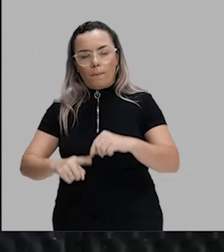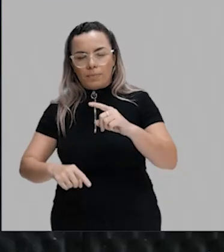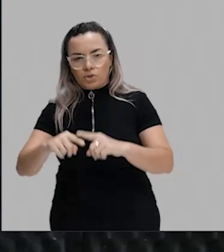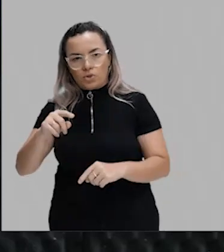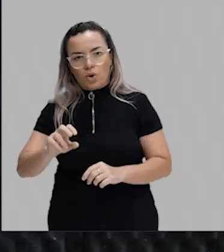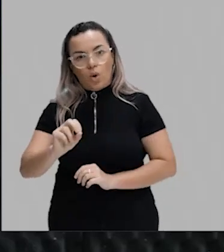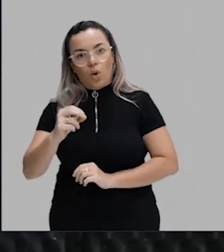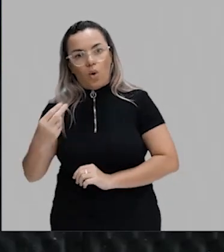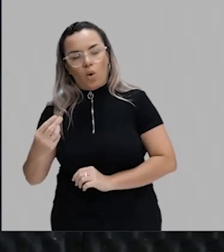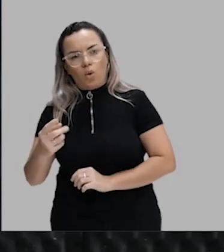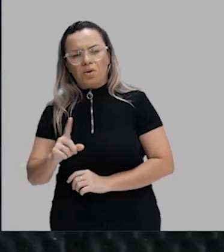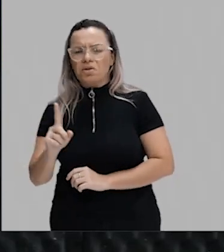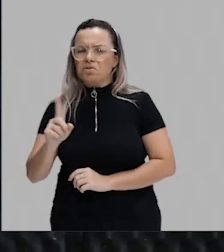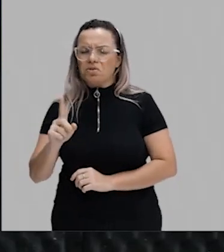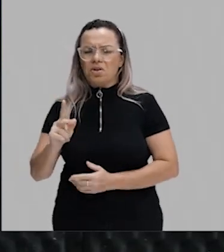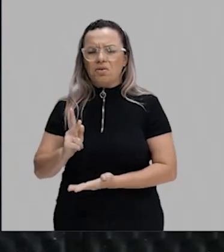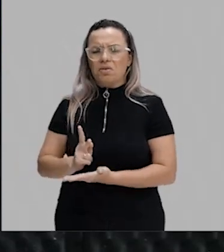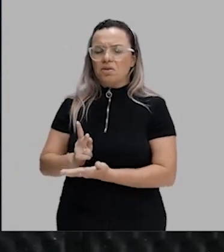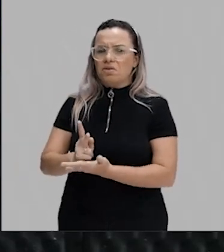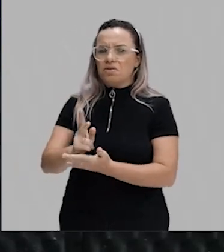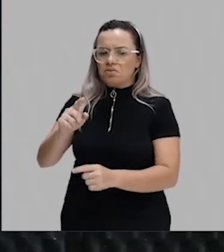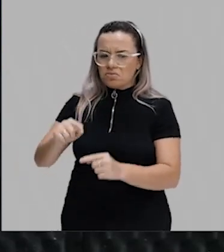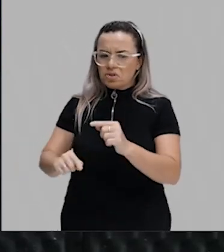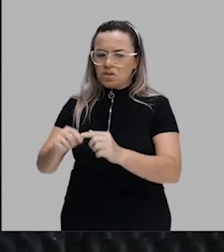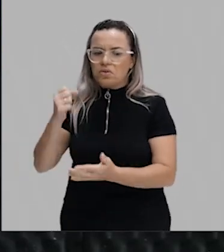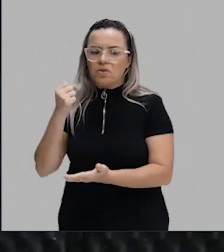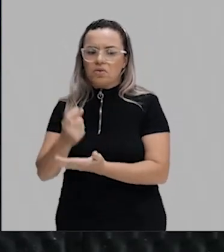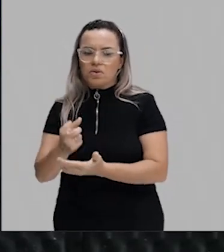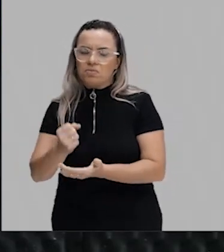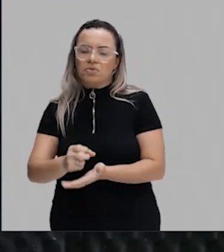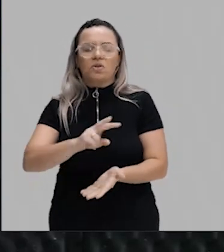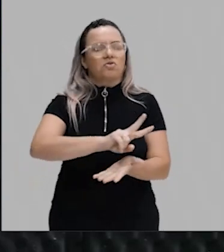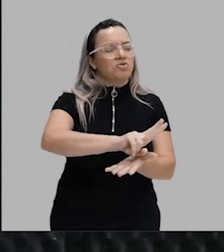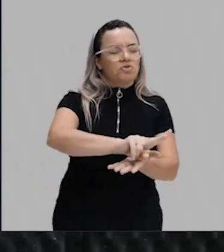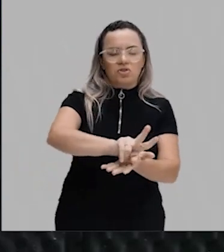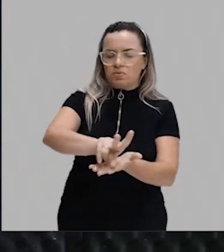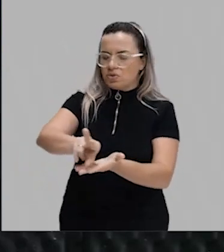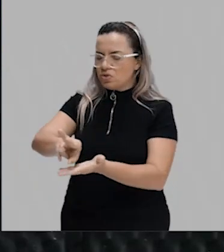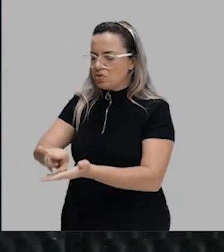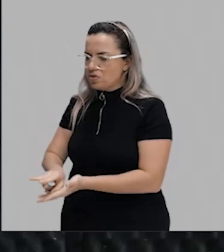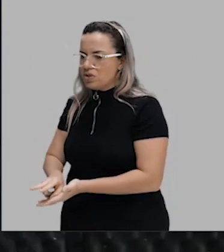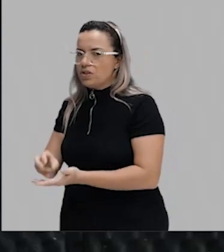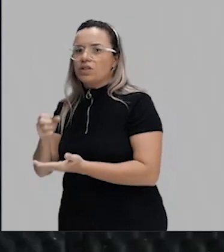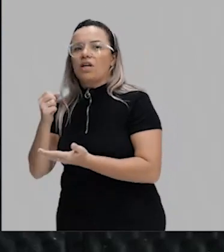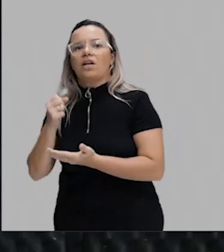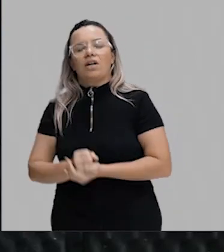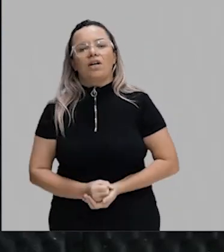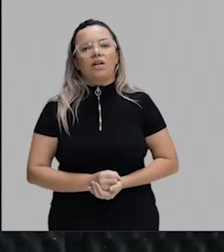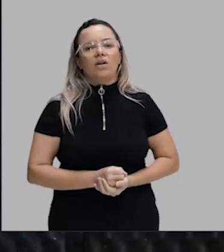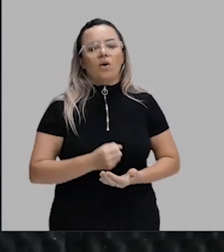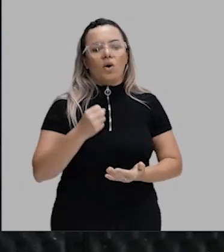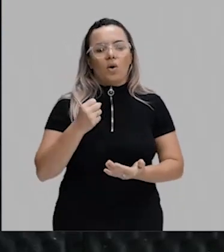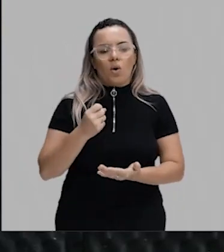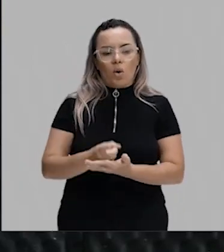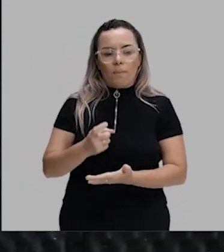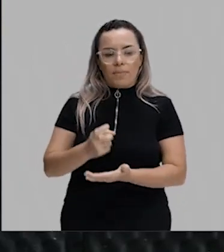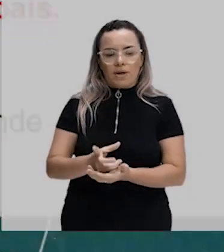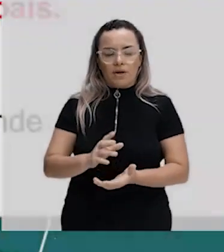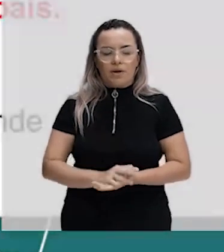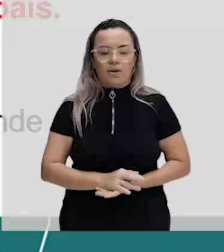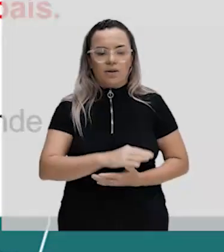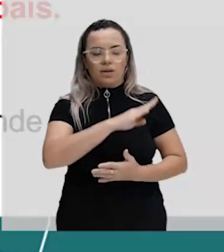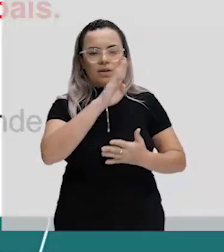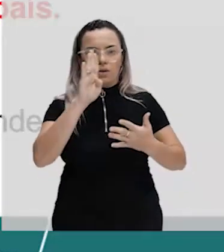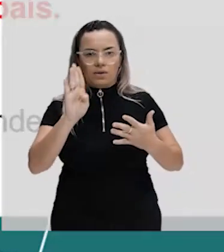extremamente diversificada. Então, qual é o nosso gabarito, galera? É a letra B, gente. Está certo? O Brasil,